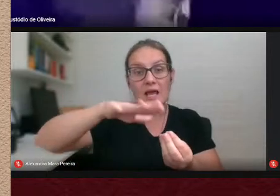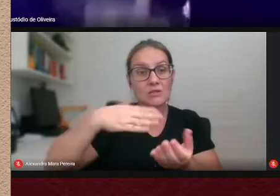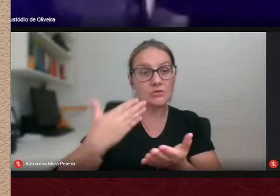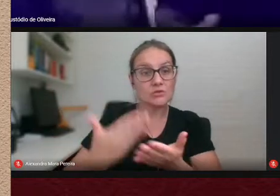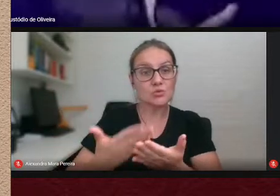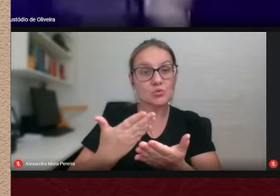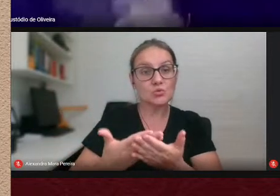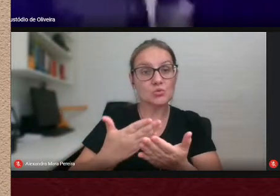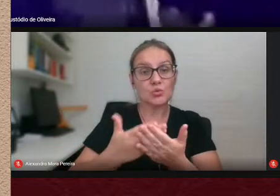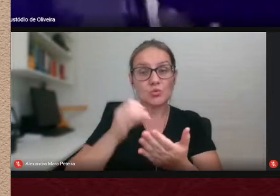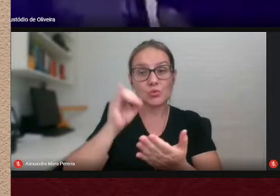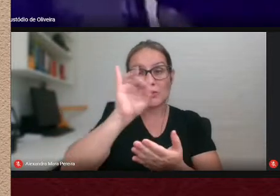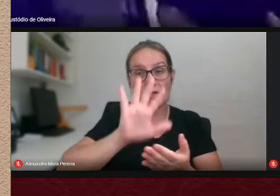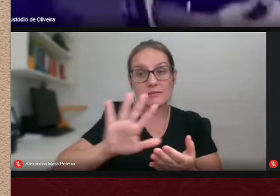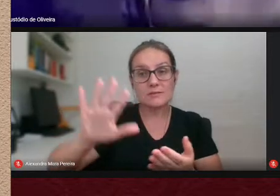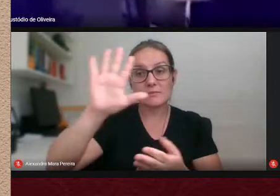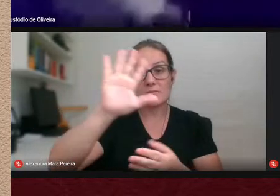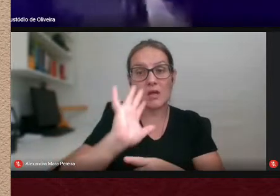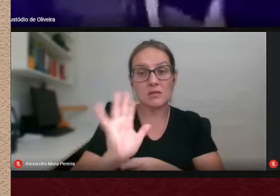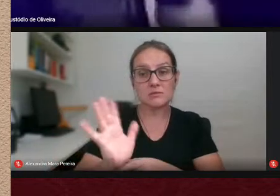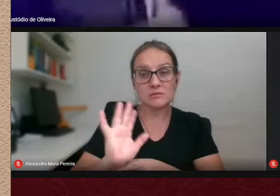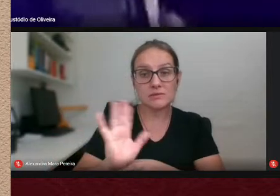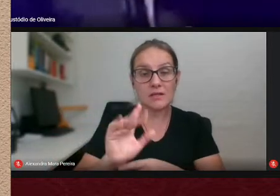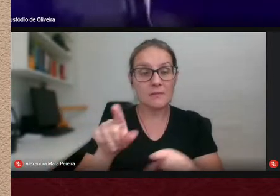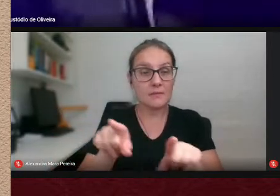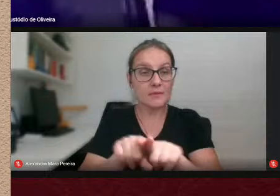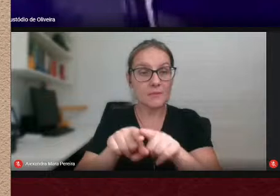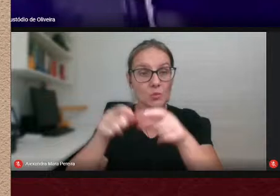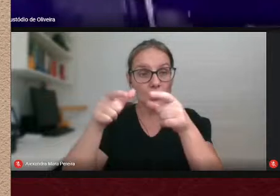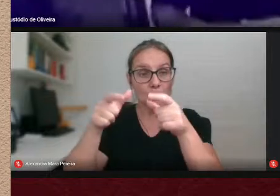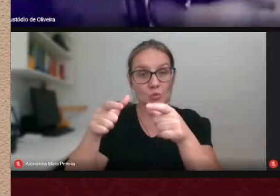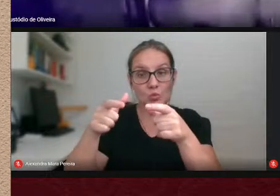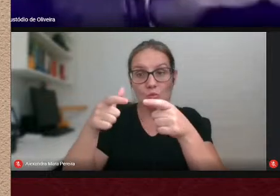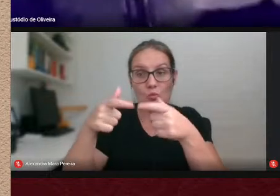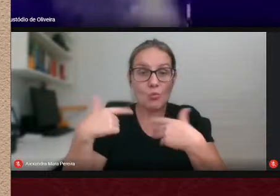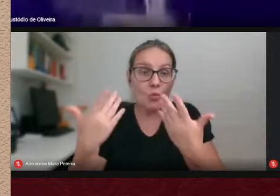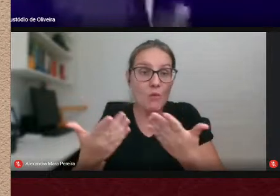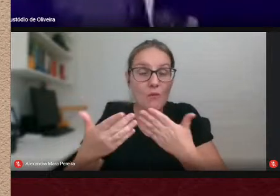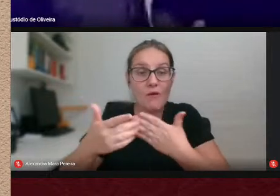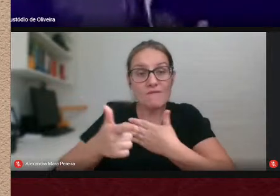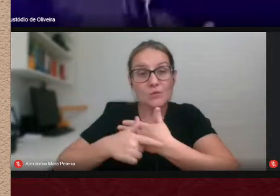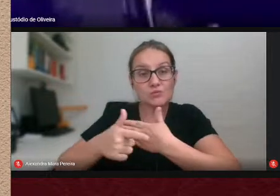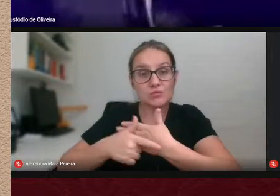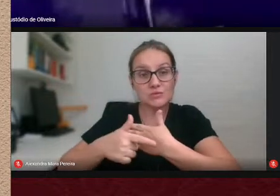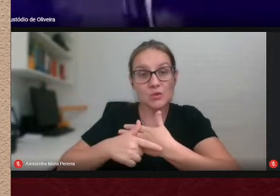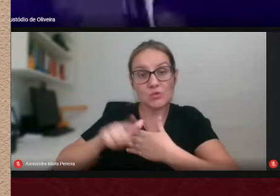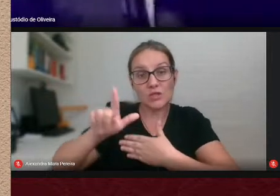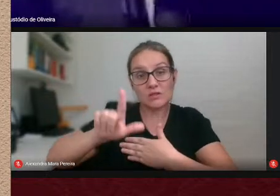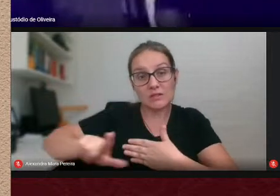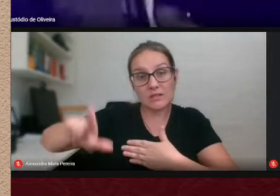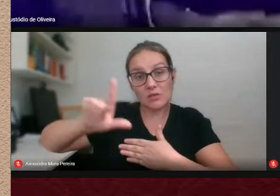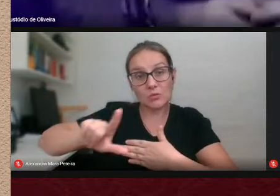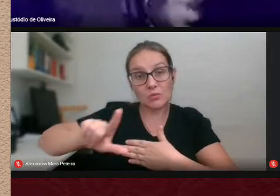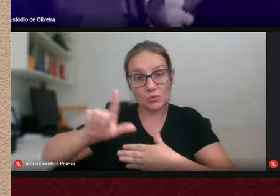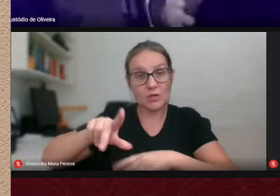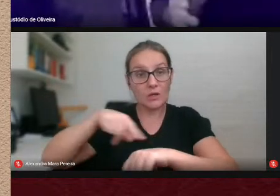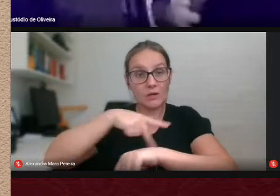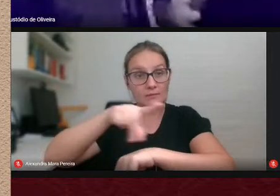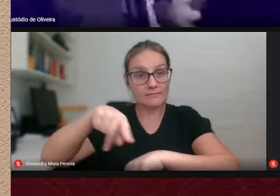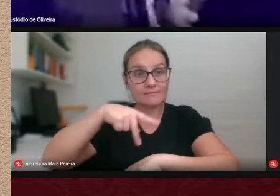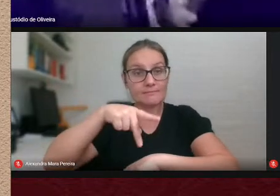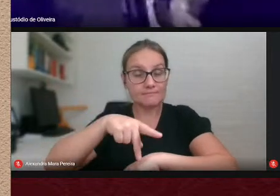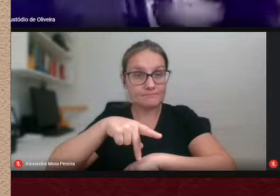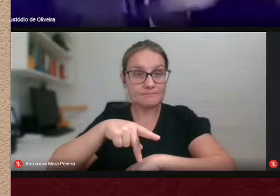imagem cinematográfica acerca do lugar da literatura no cenário cultural do país né e